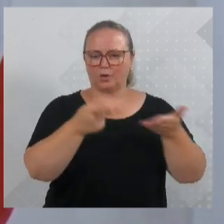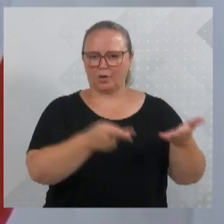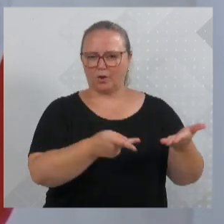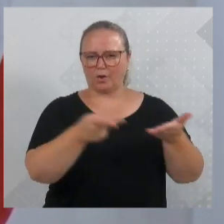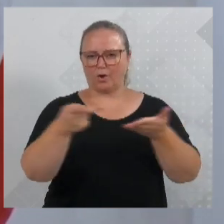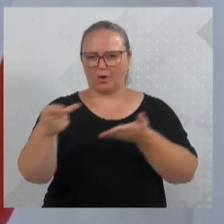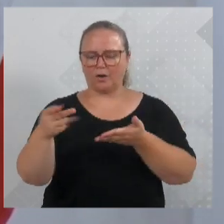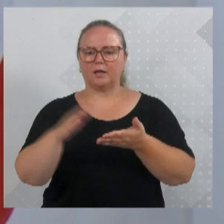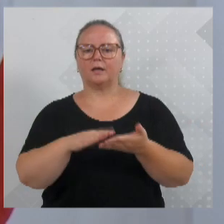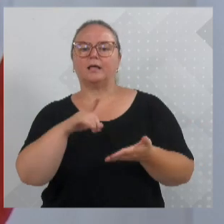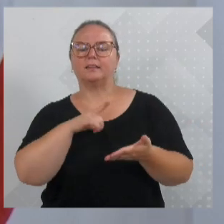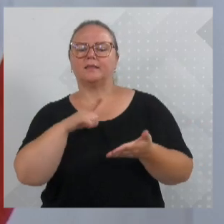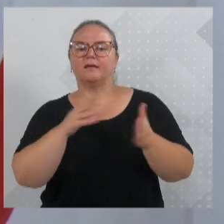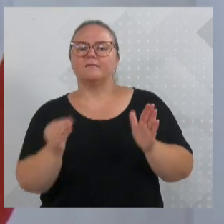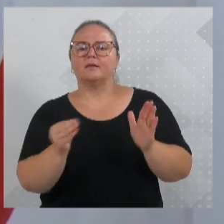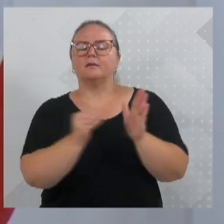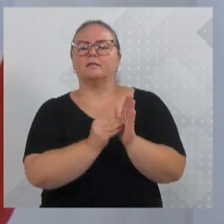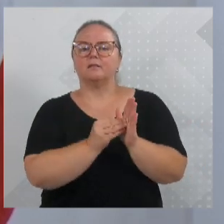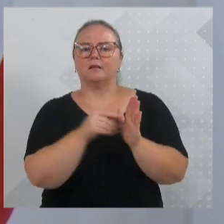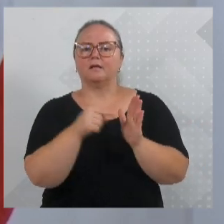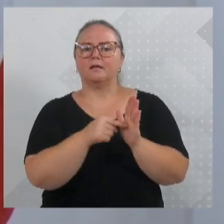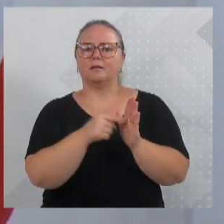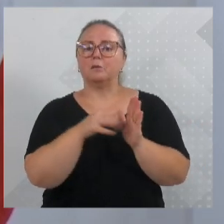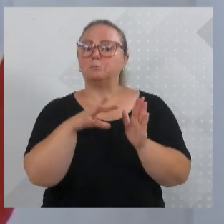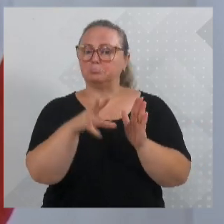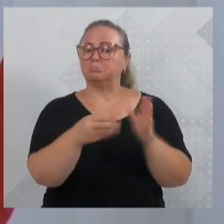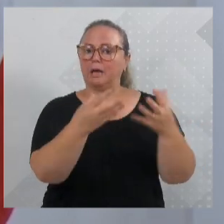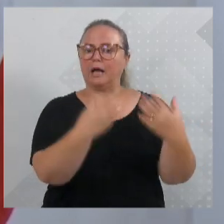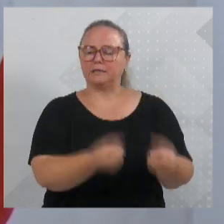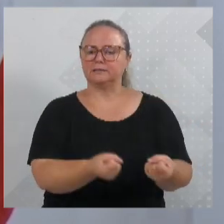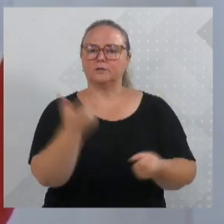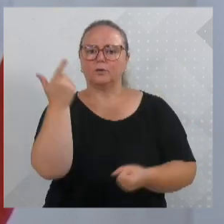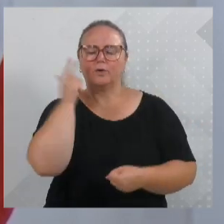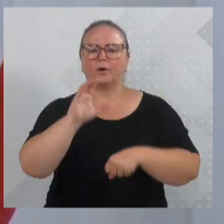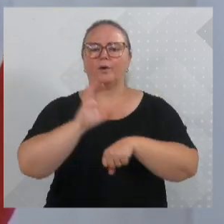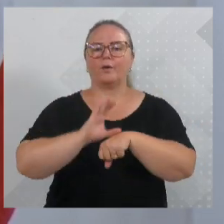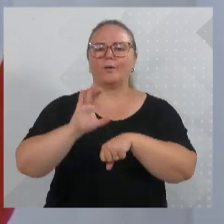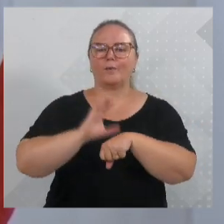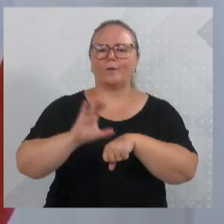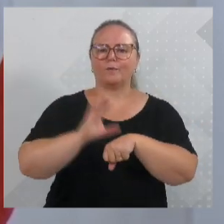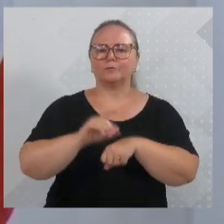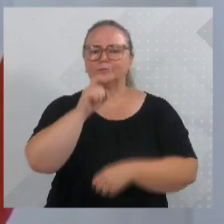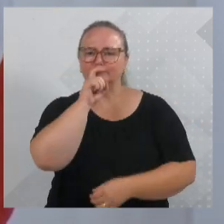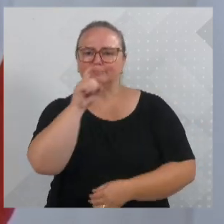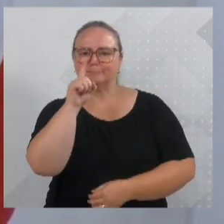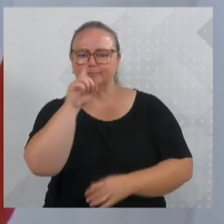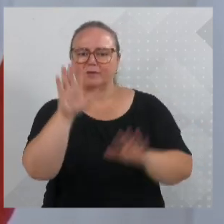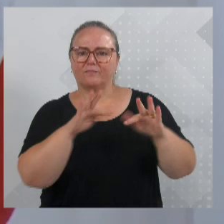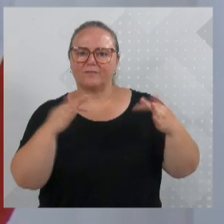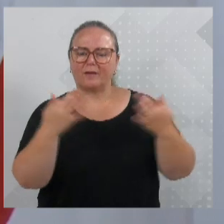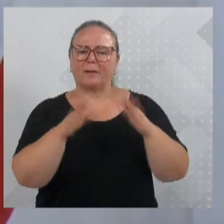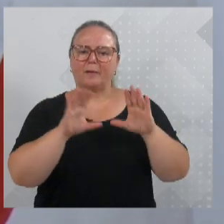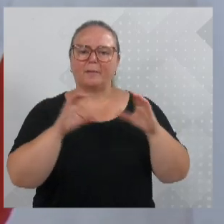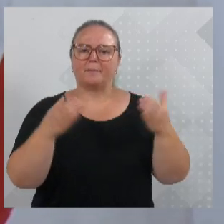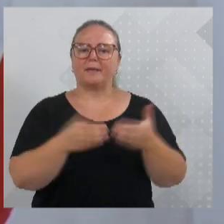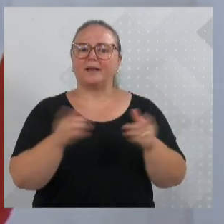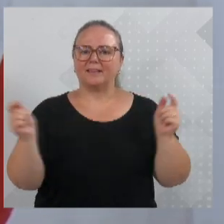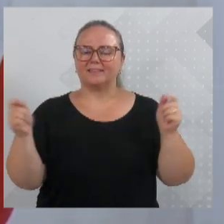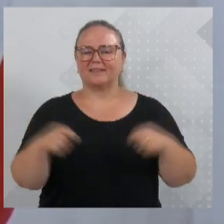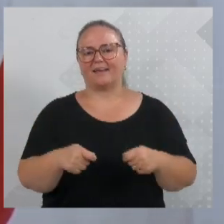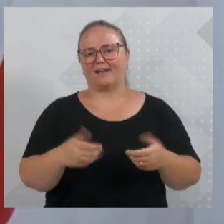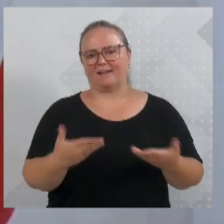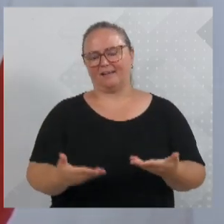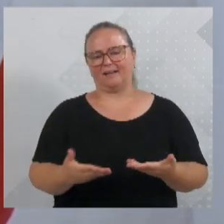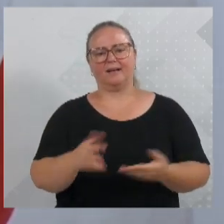nós fizemos uma indicação que foi acatada para que a gente tivesse esse curso extensivo também para os pais, para a comunidade, para que a gente não tivesse